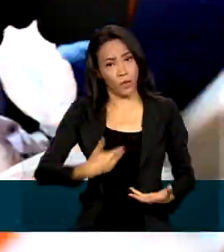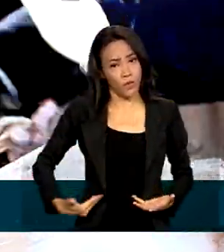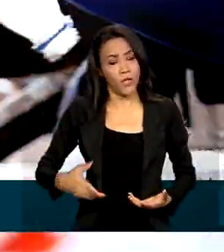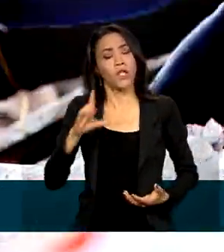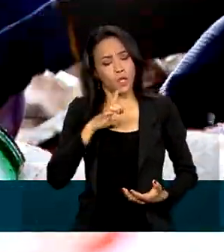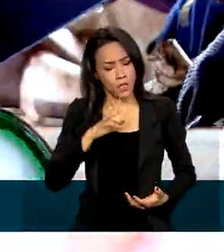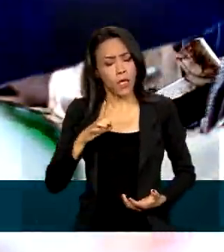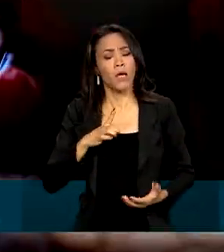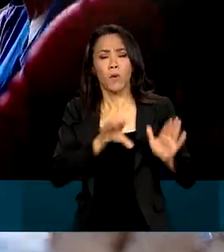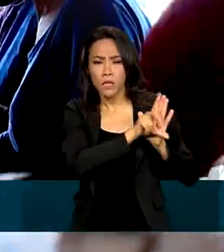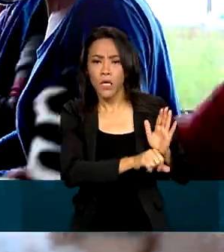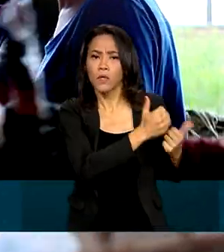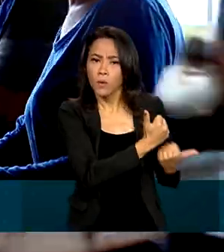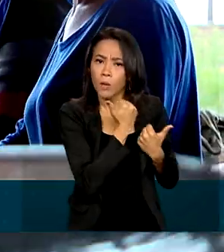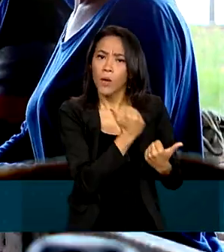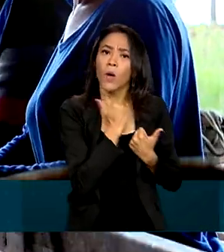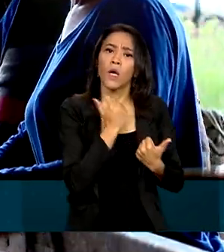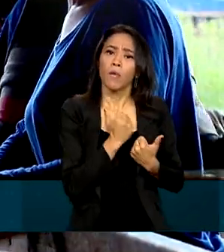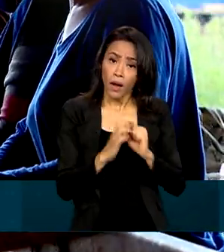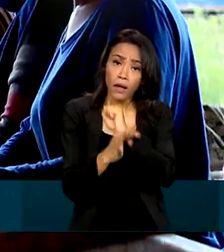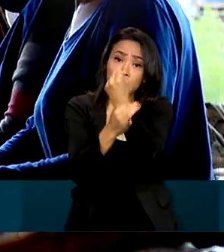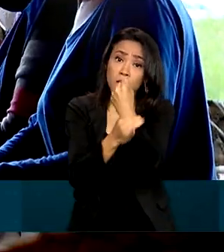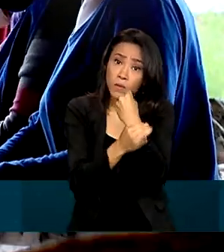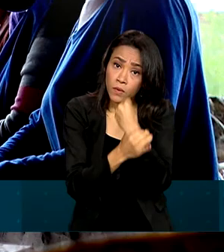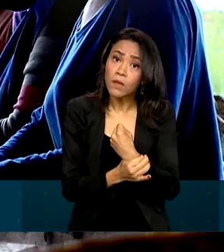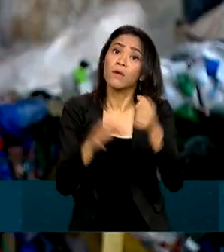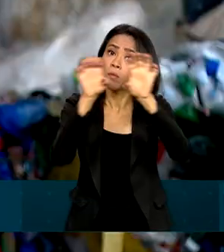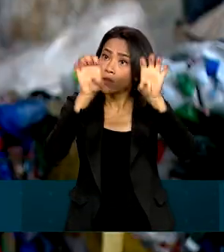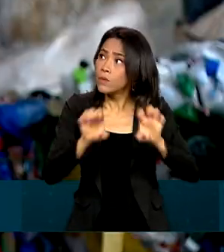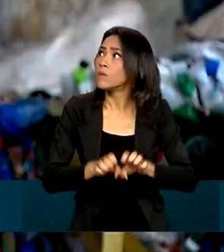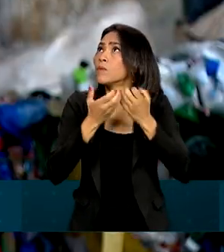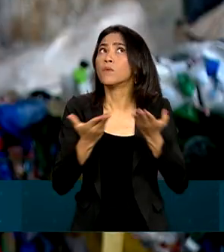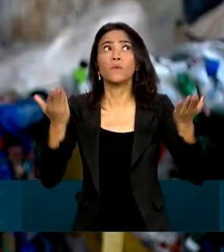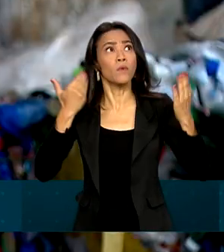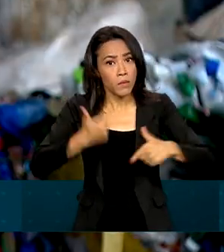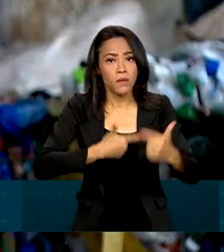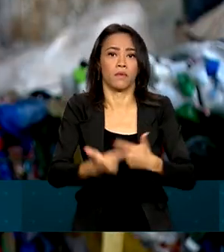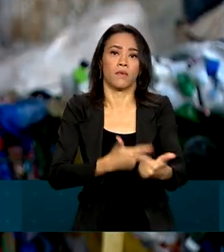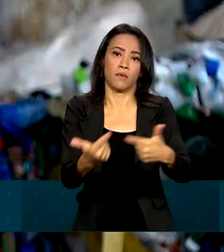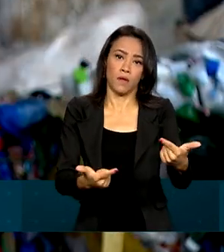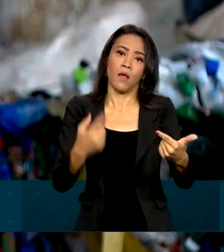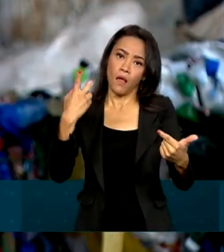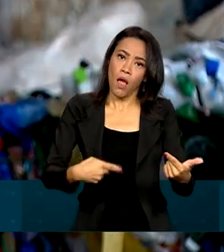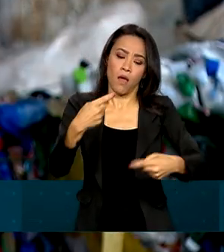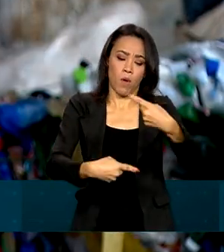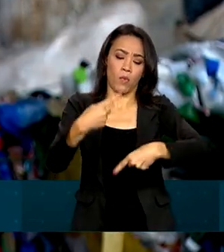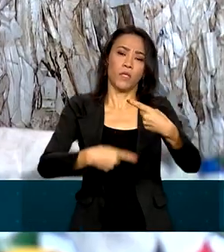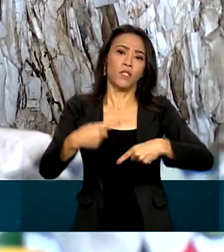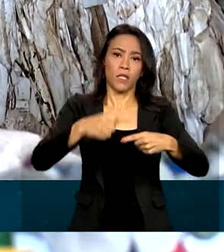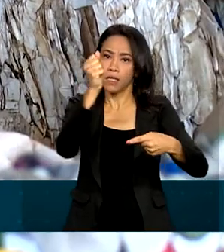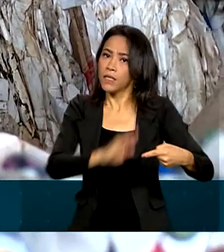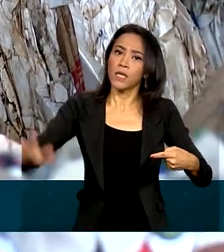legal para garantir o mínimo de estrutura e de condições desses trabalhadores, que é a nossa Política Nacional de Resíduos.